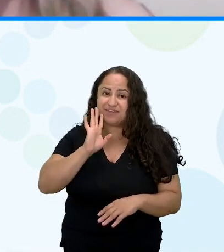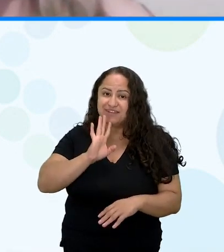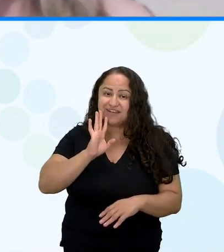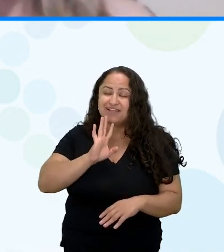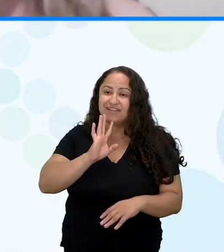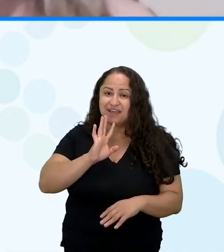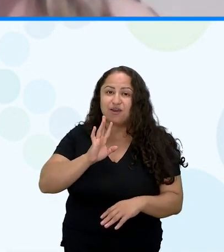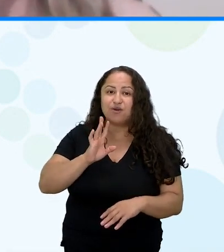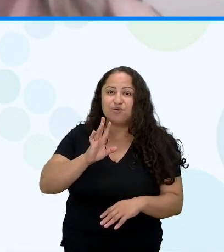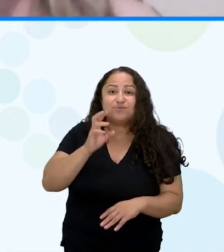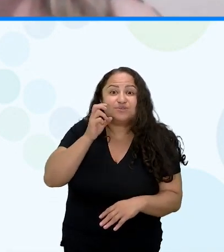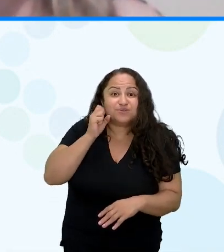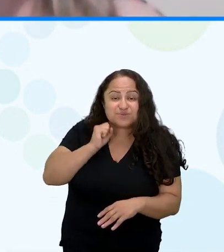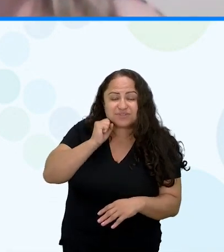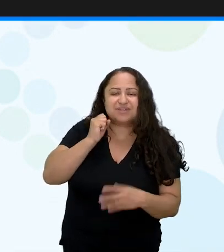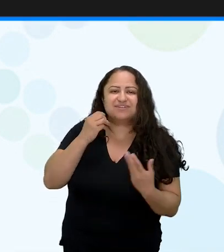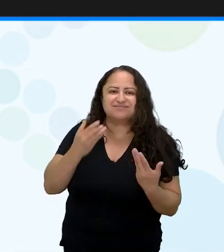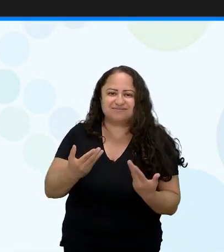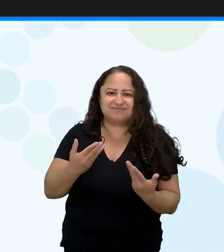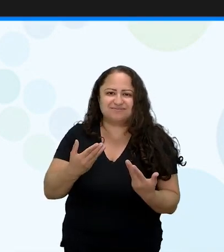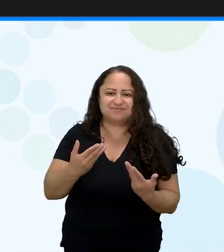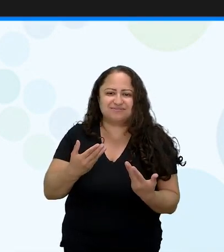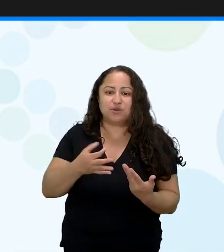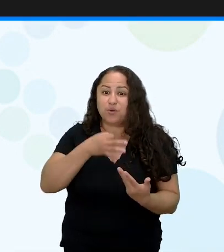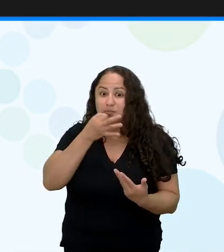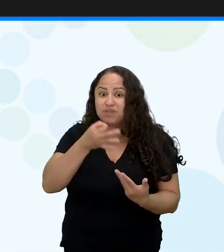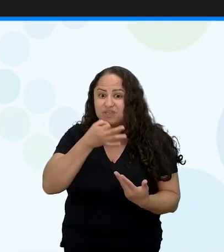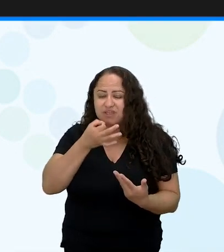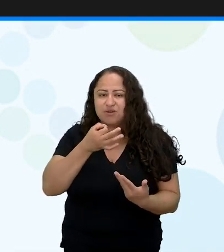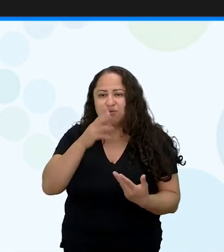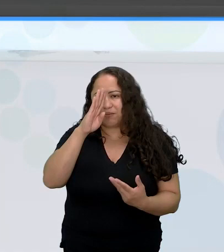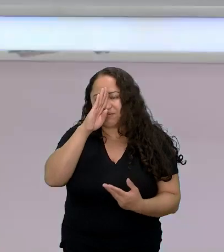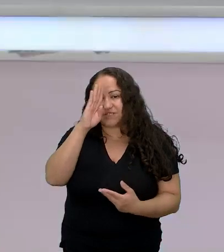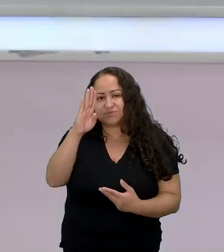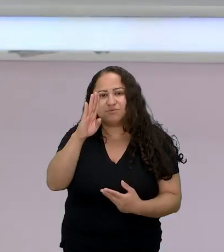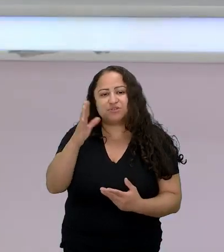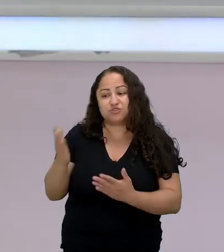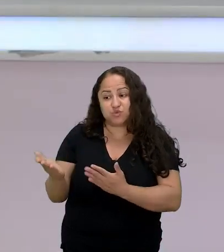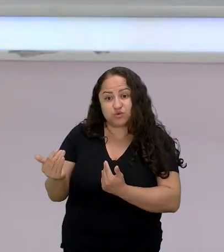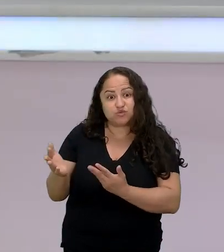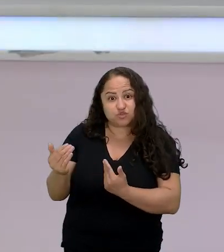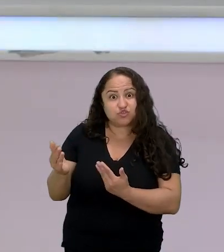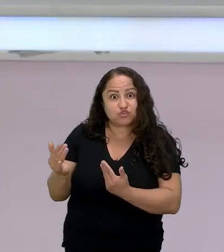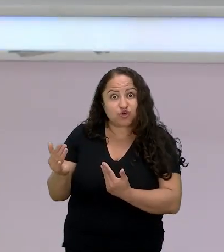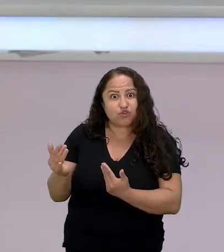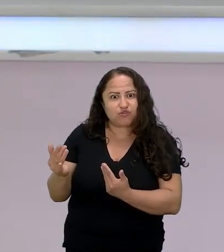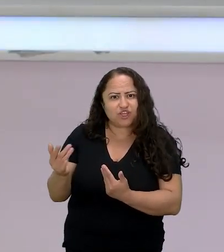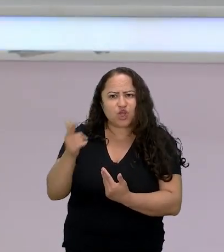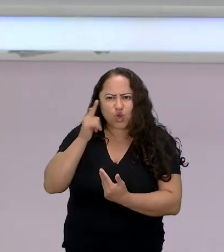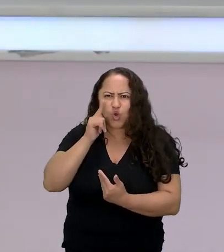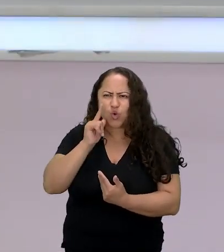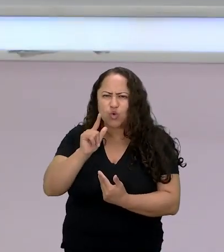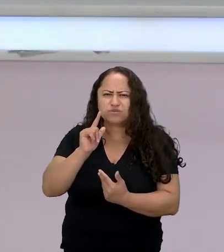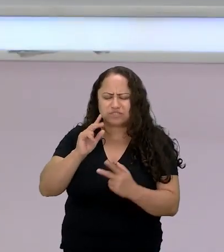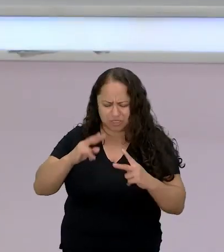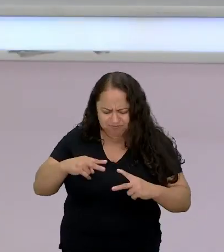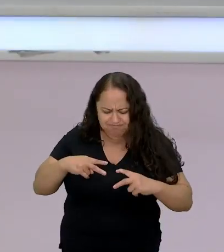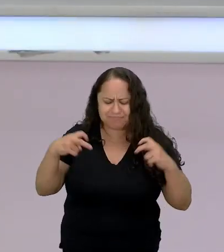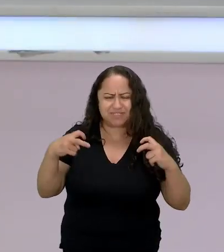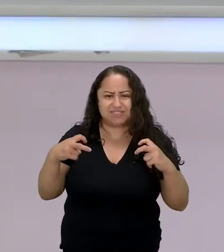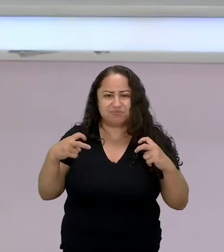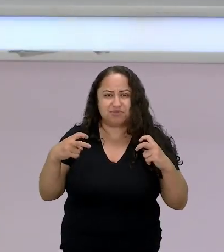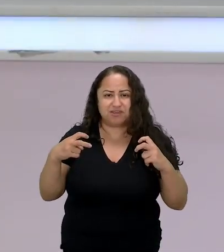relatos. Principalmente quando o jovem se reconhece e lê e tem essa